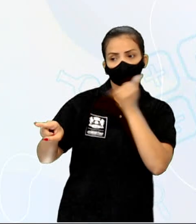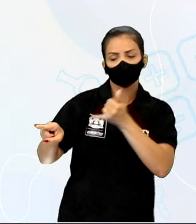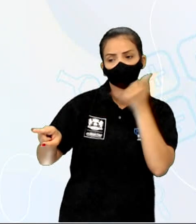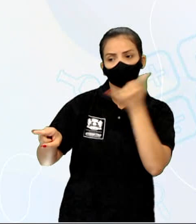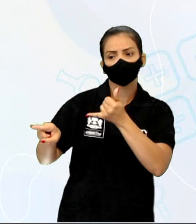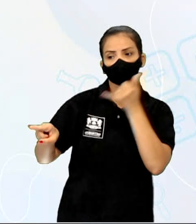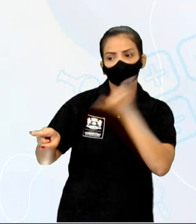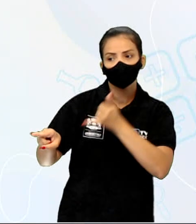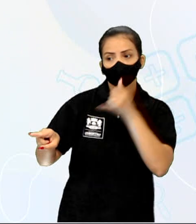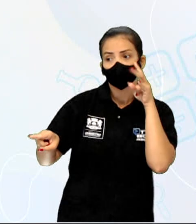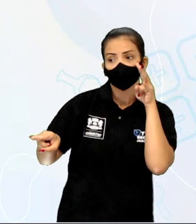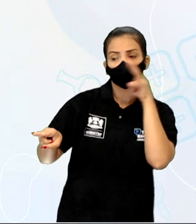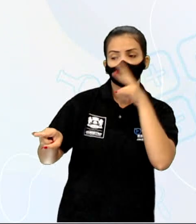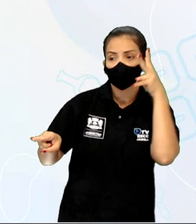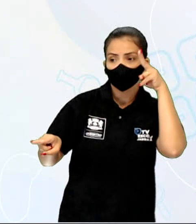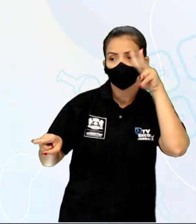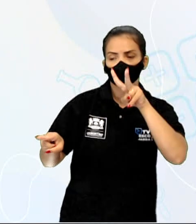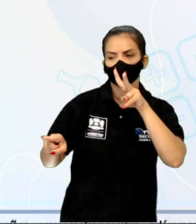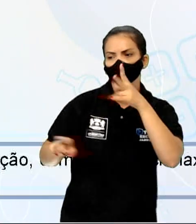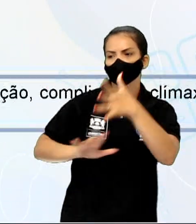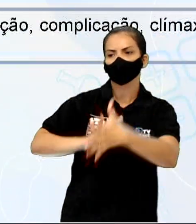-personagem é aquele que quer participar.